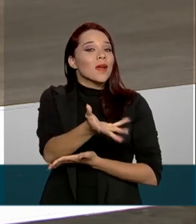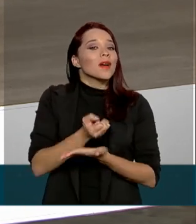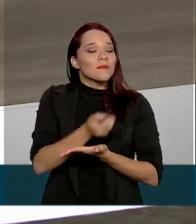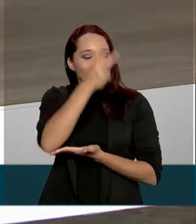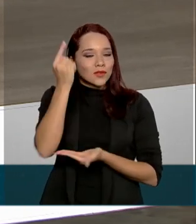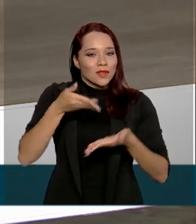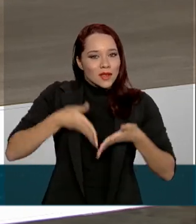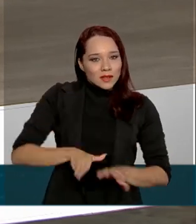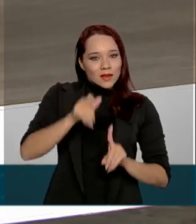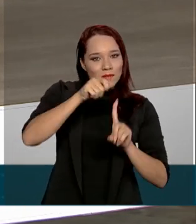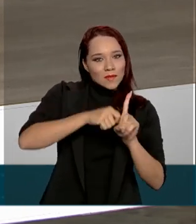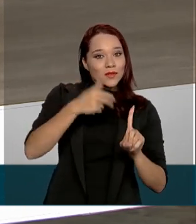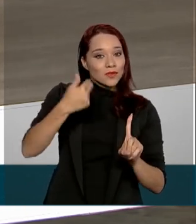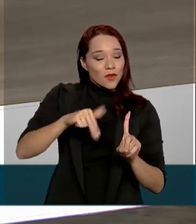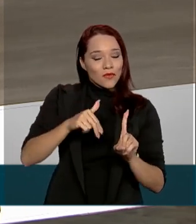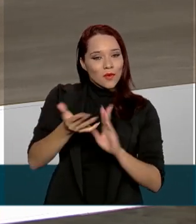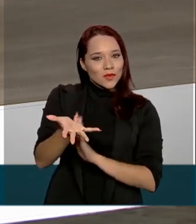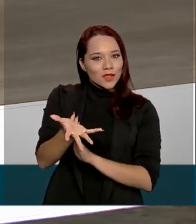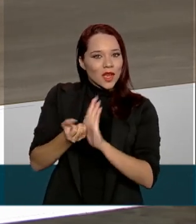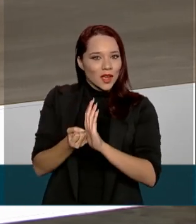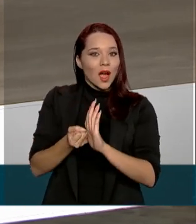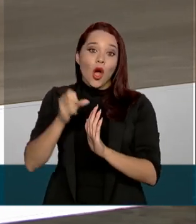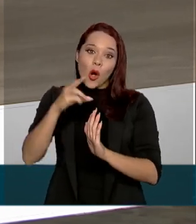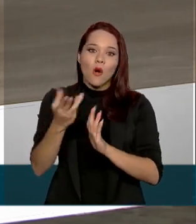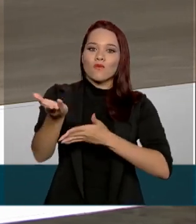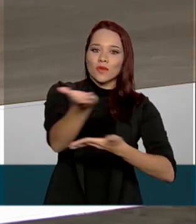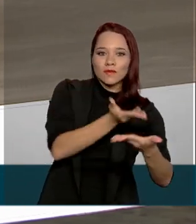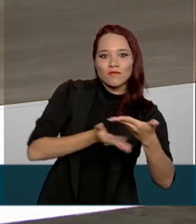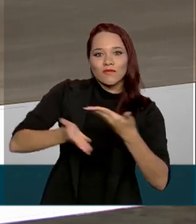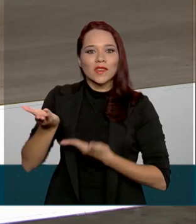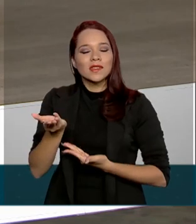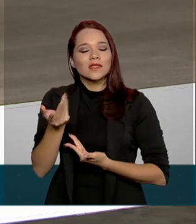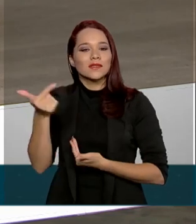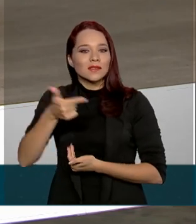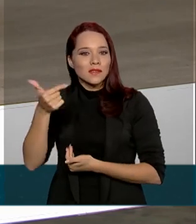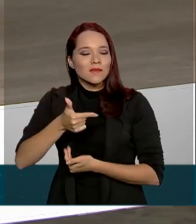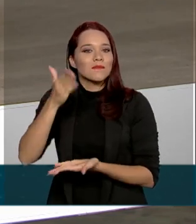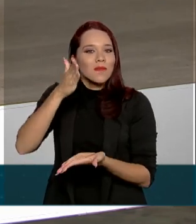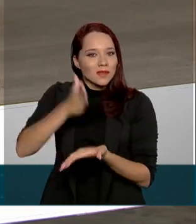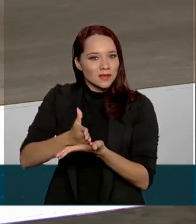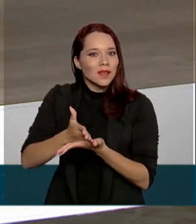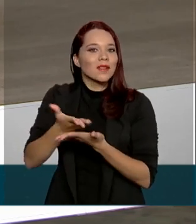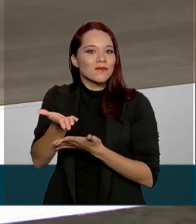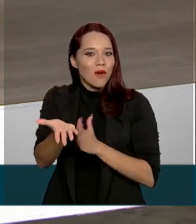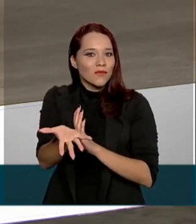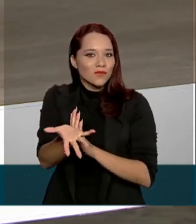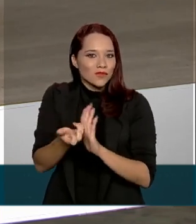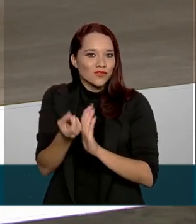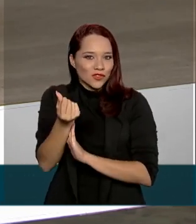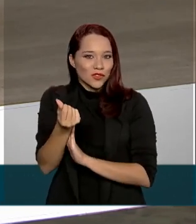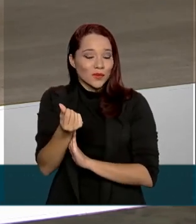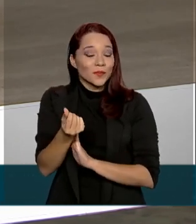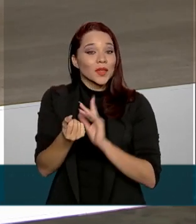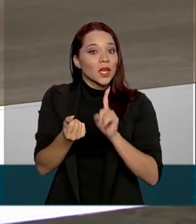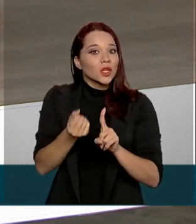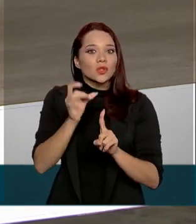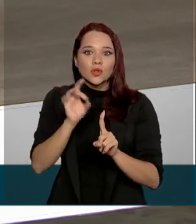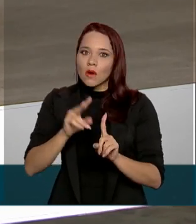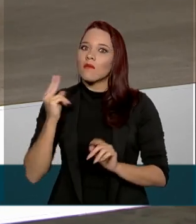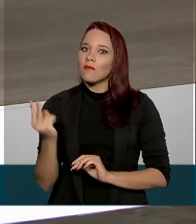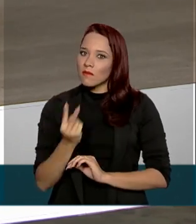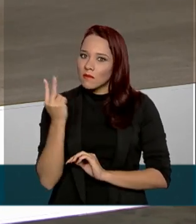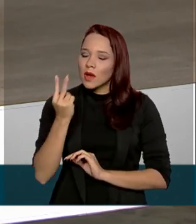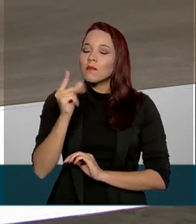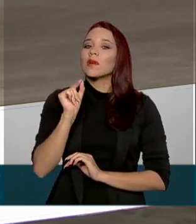nasceram em novembro sacar ou transferir a segunda parcela do benefício. Lembrando que isso só vale